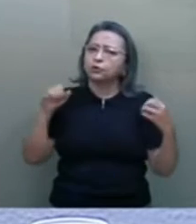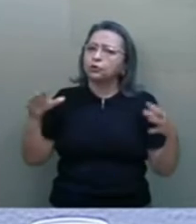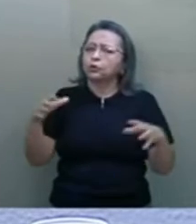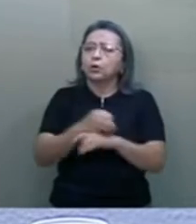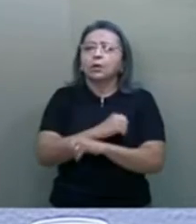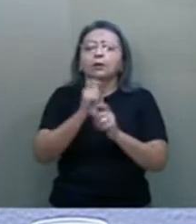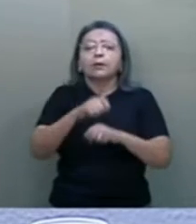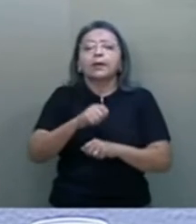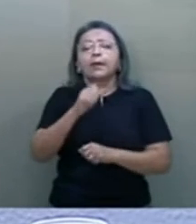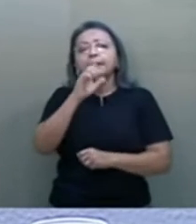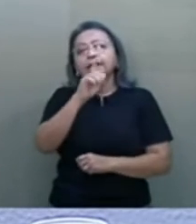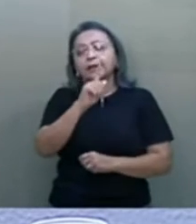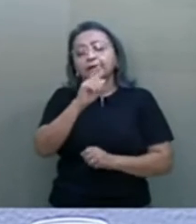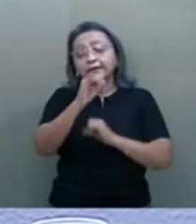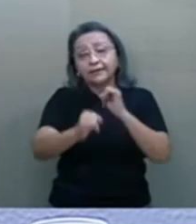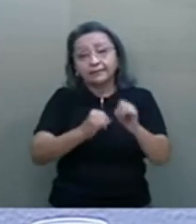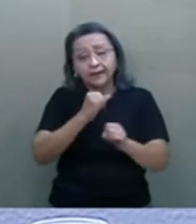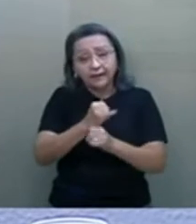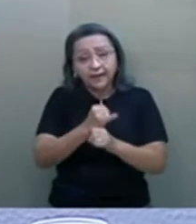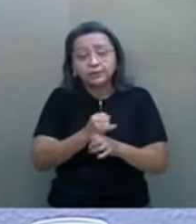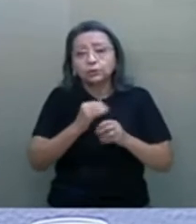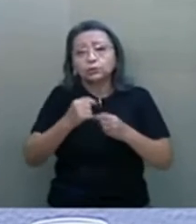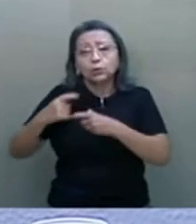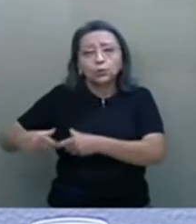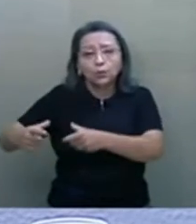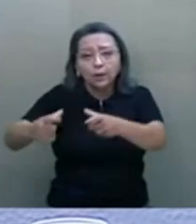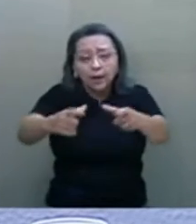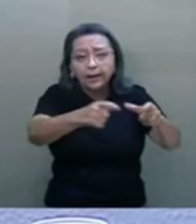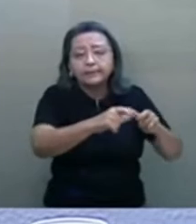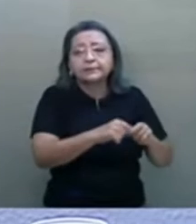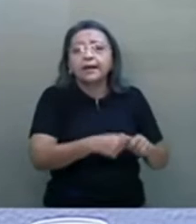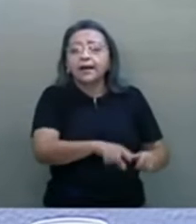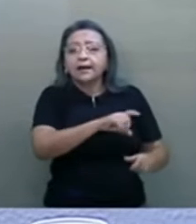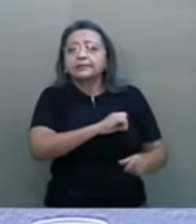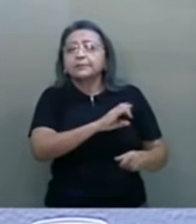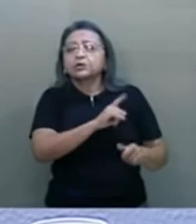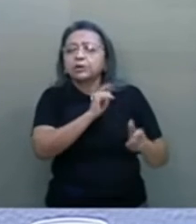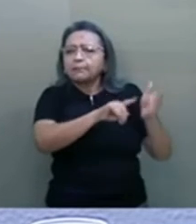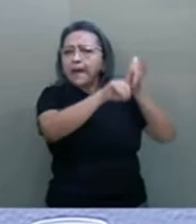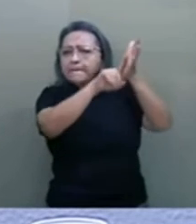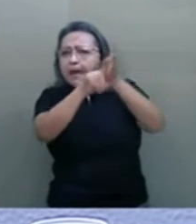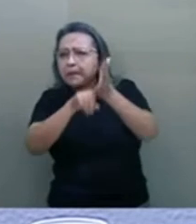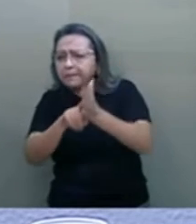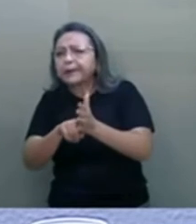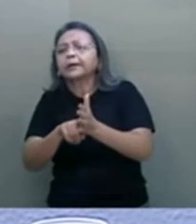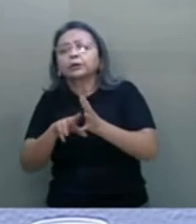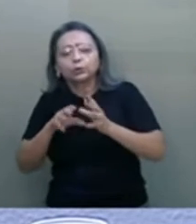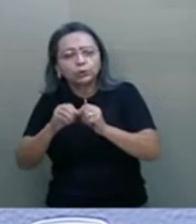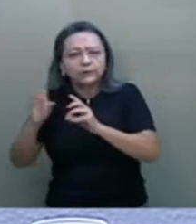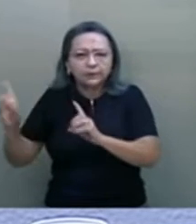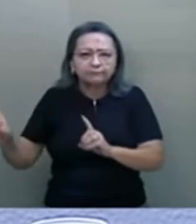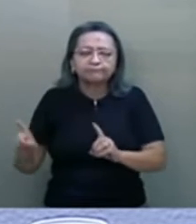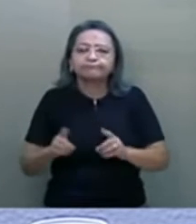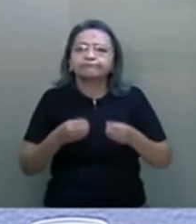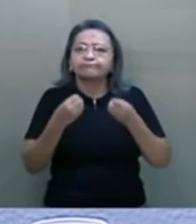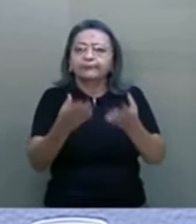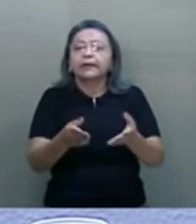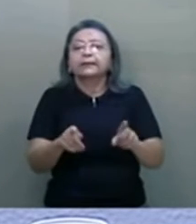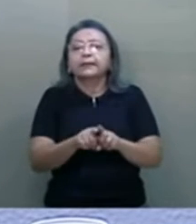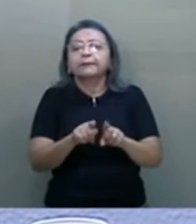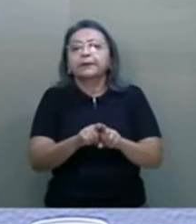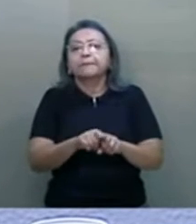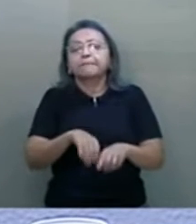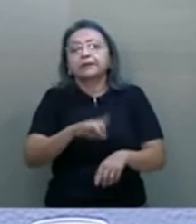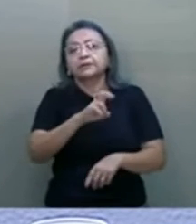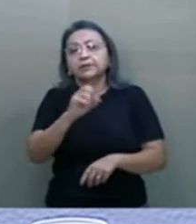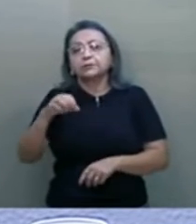alta capacidade. Todas as localidades rurais mapeadas pelo IBGE também serão atendidas, além de redes de fibra óptica para mais de